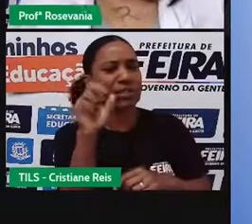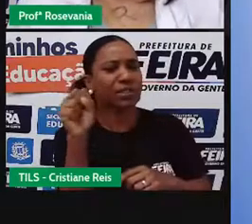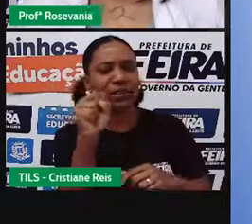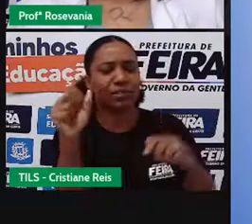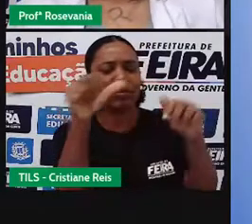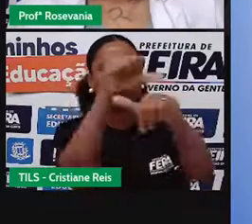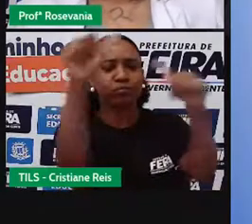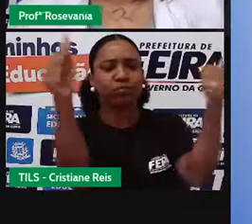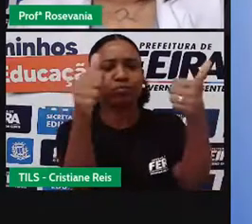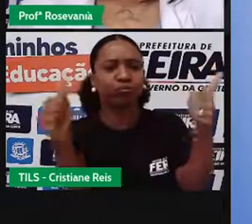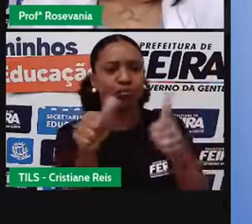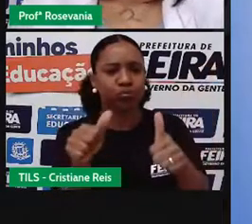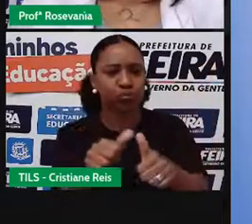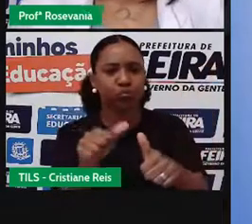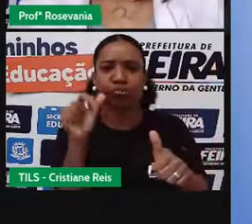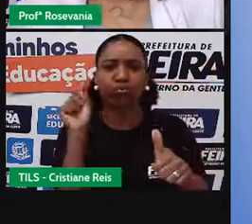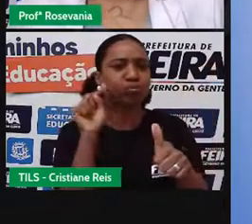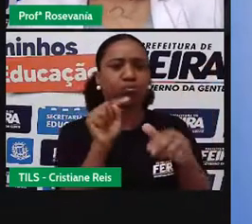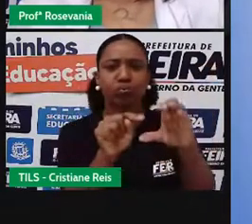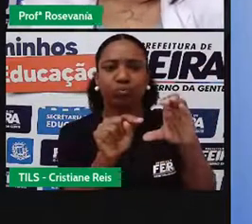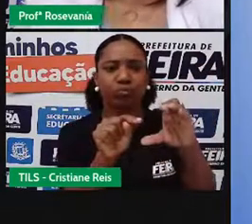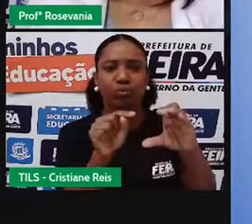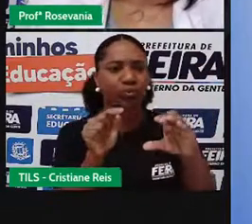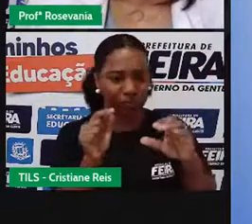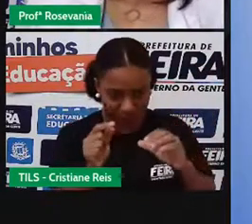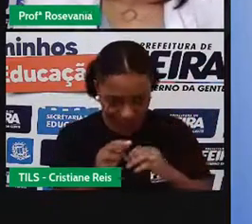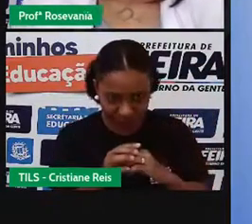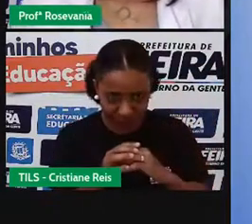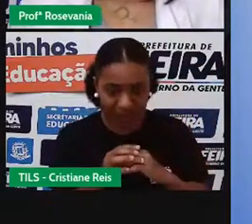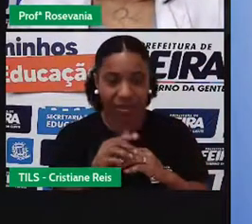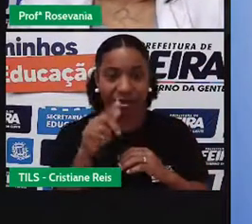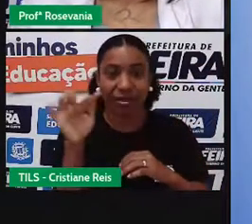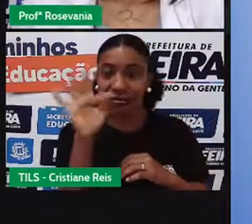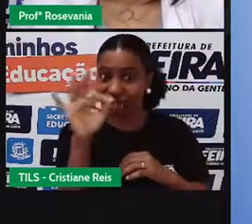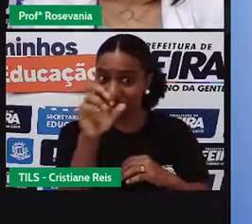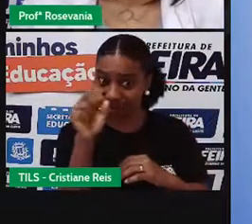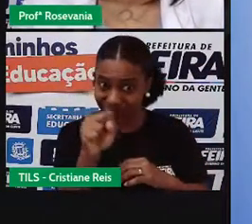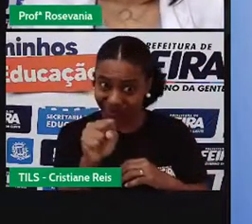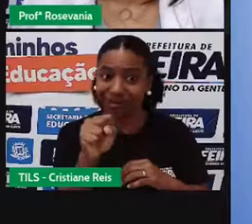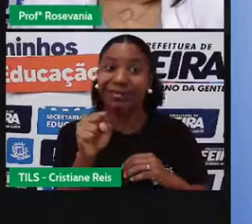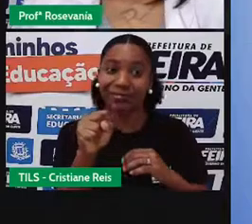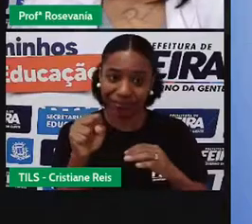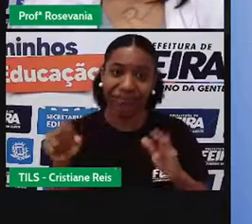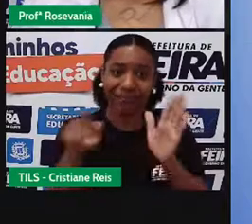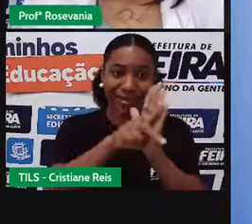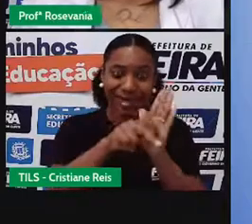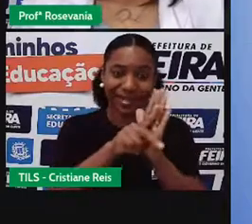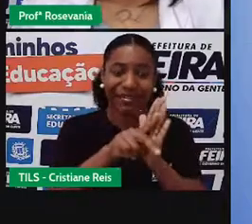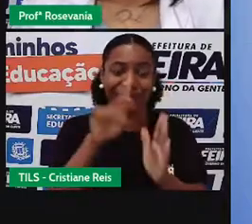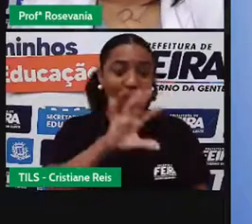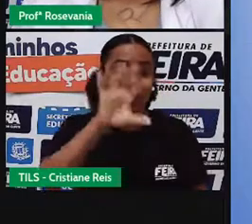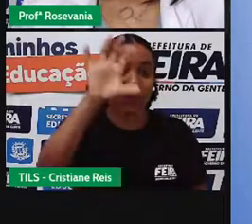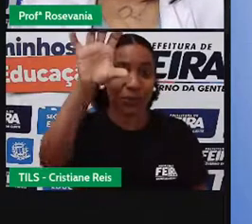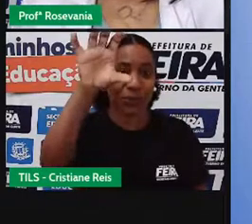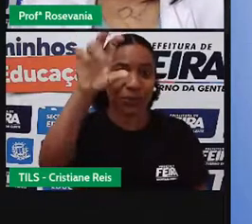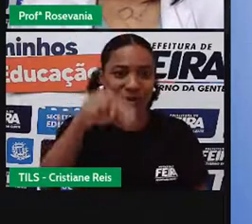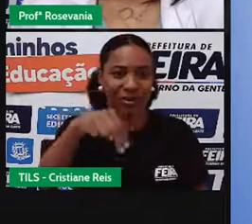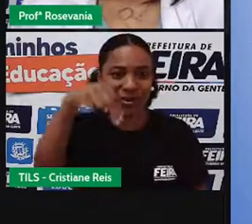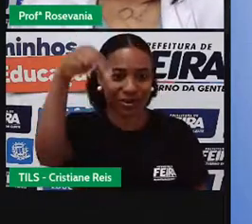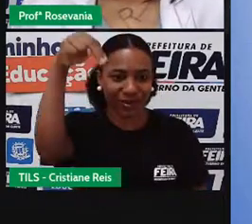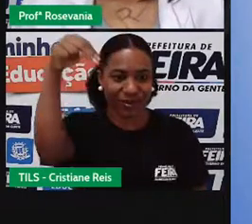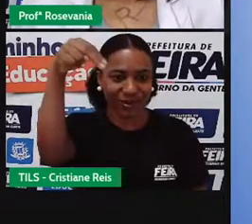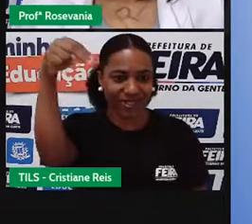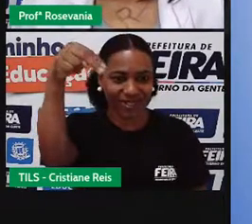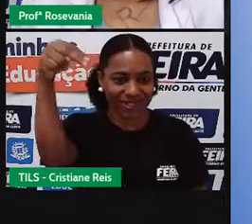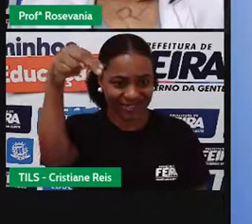Como vocês sabem, Feira de Santana é uma cidade nordestina. Então, nós fazemos parte da região nordeste. E nós